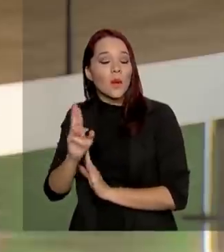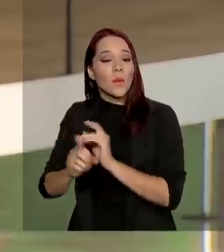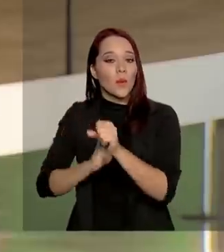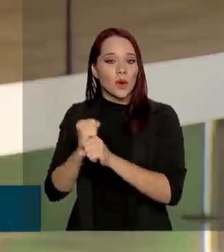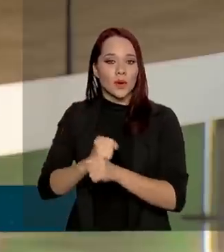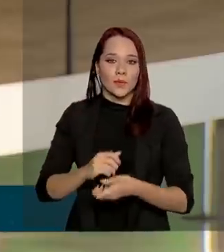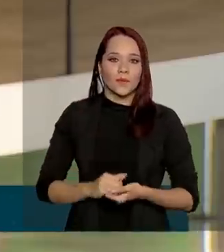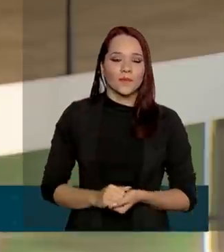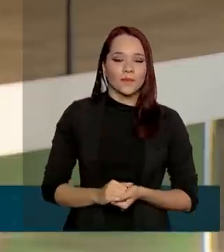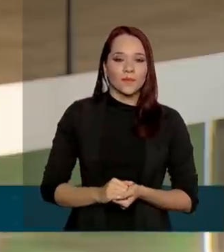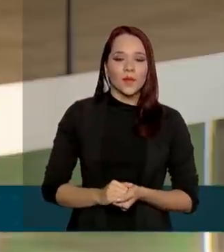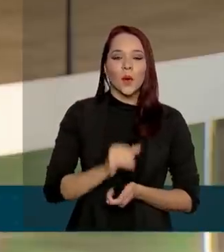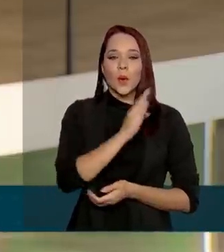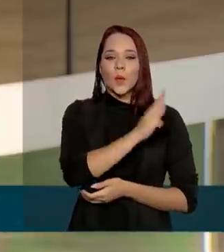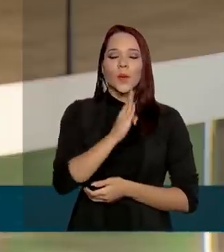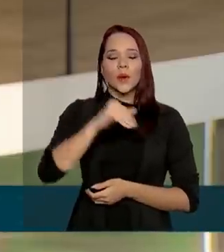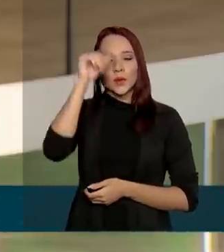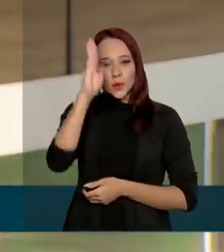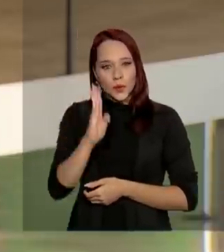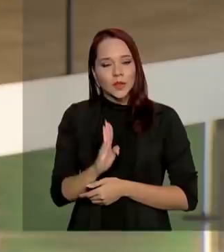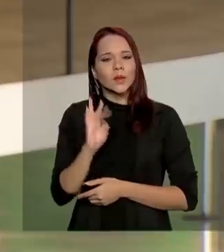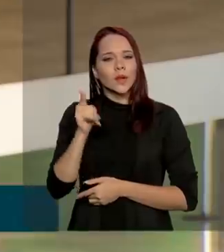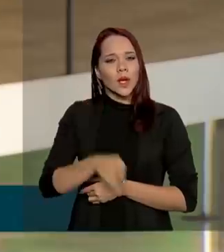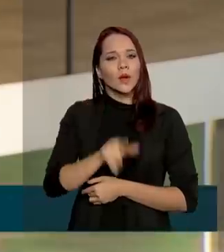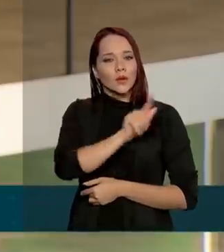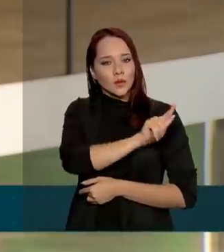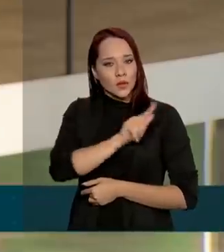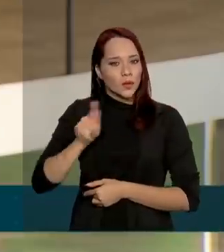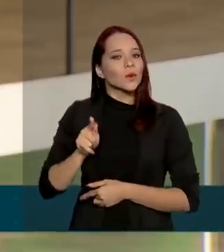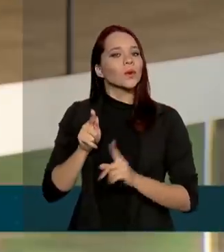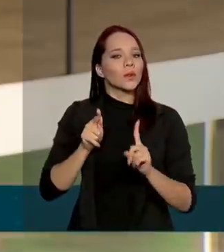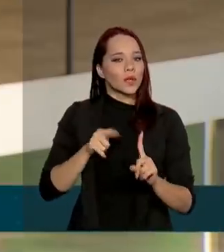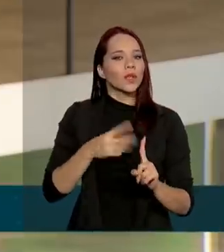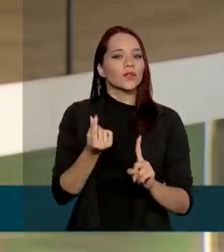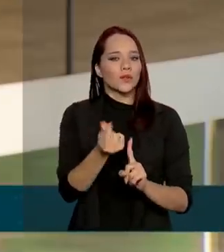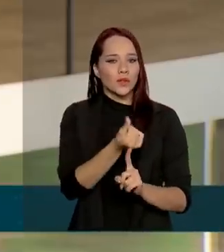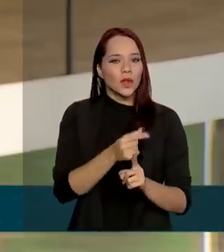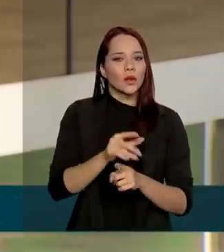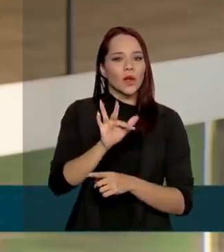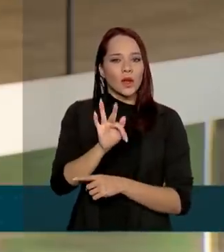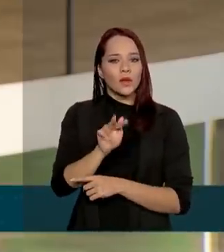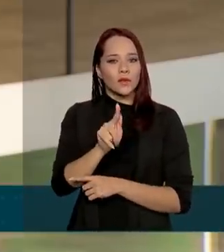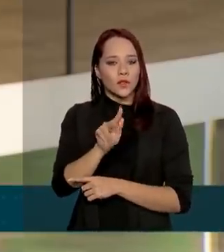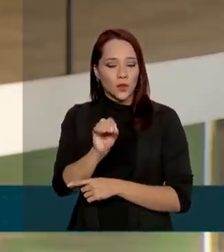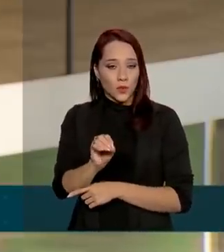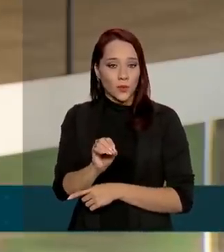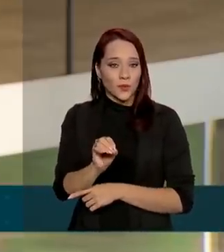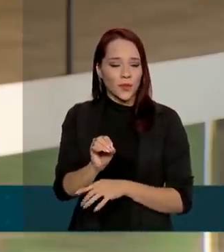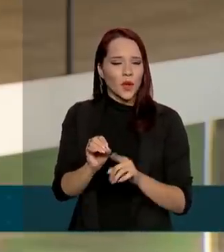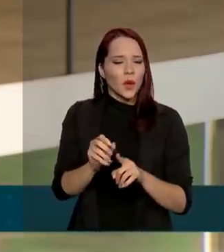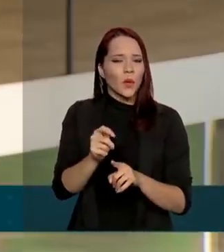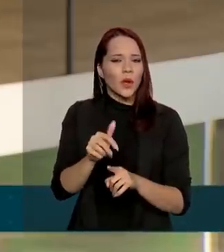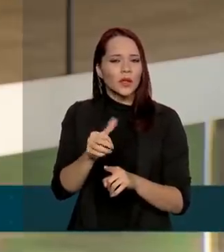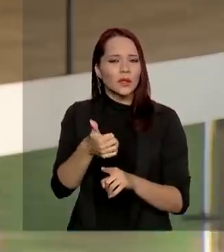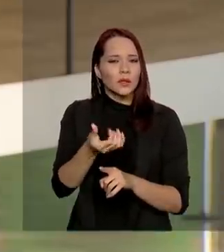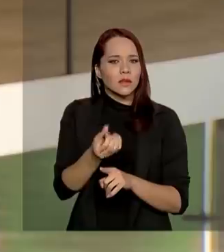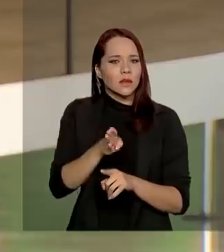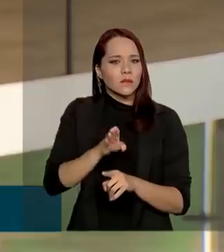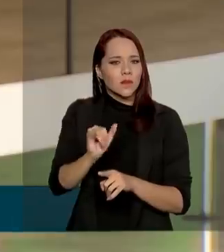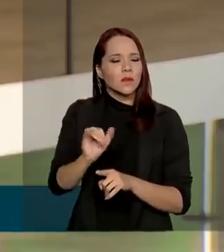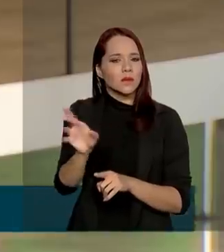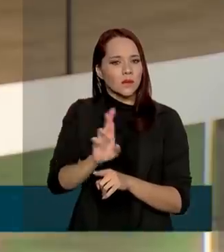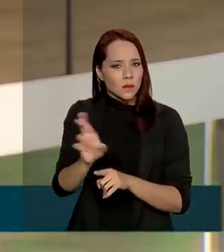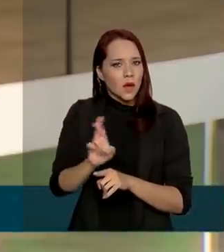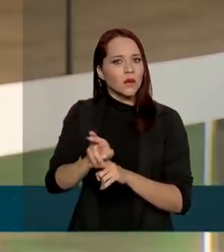O Banco do Brasil é o gestor do Fundo Garantidor de Operações, o FGO. Os quase 16 bilhões de